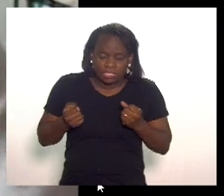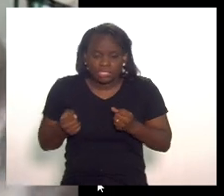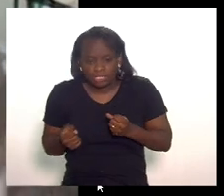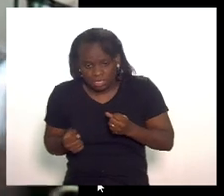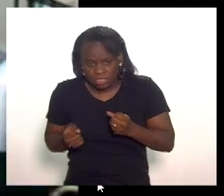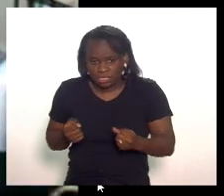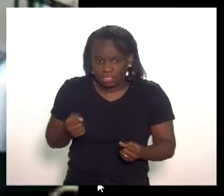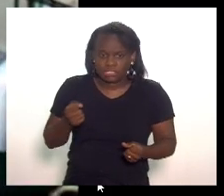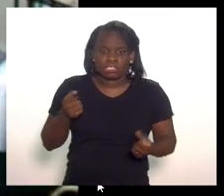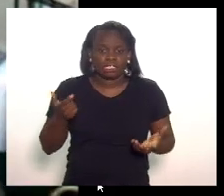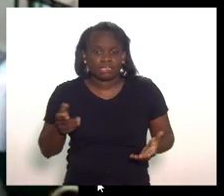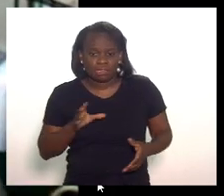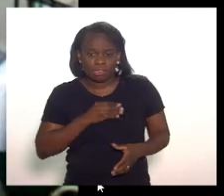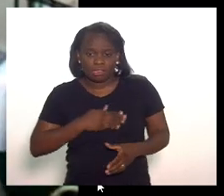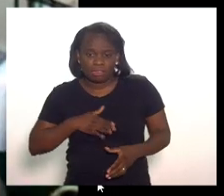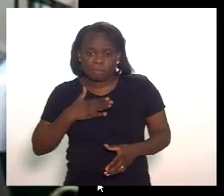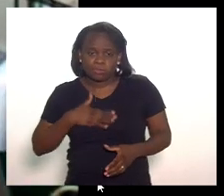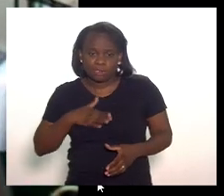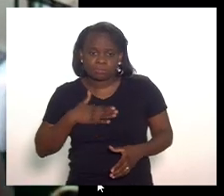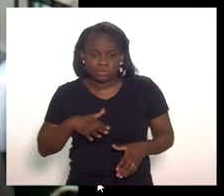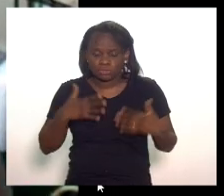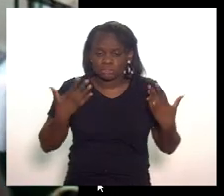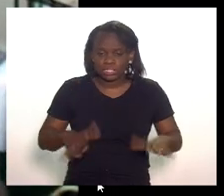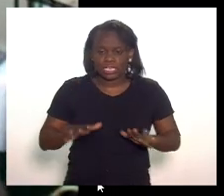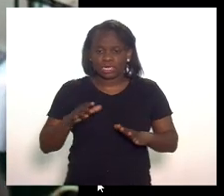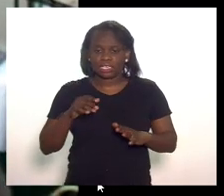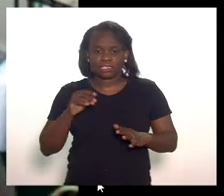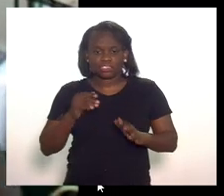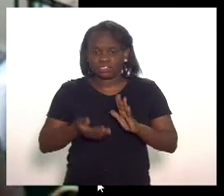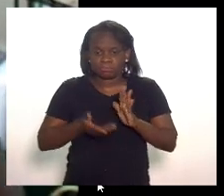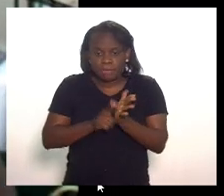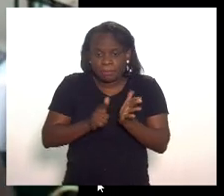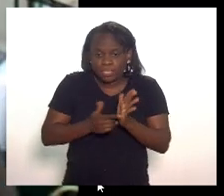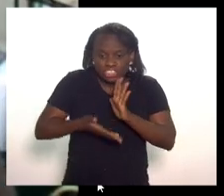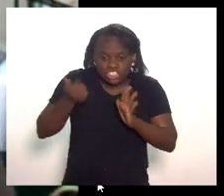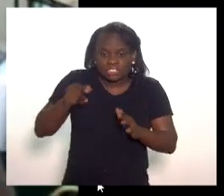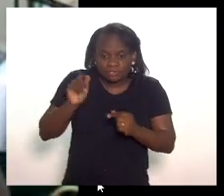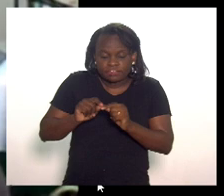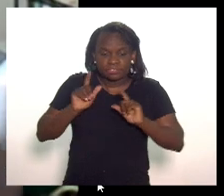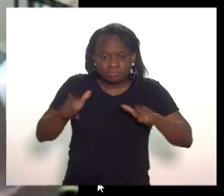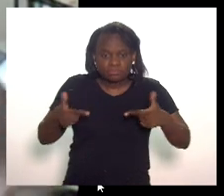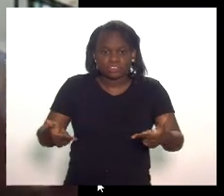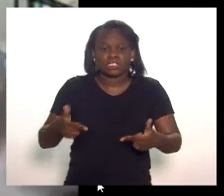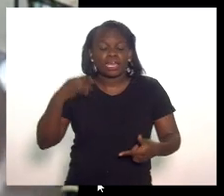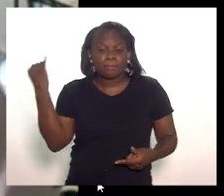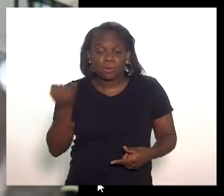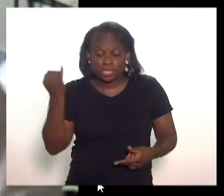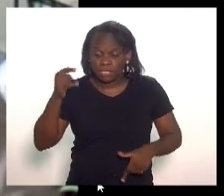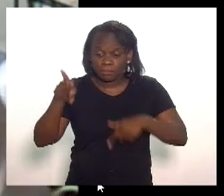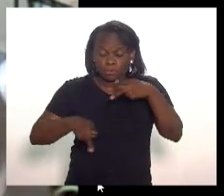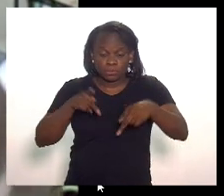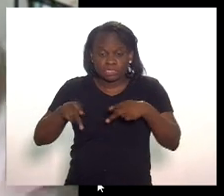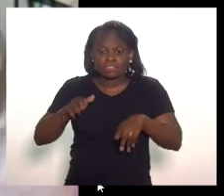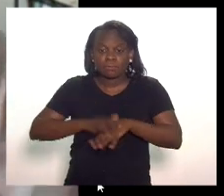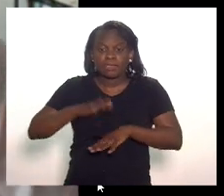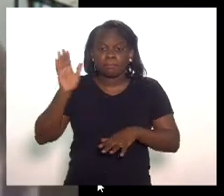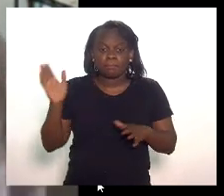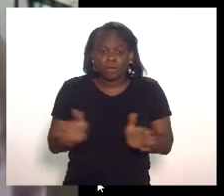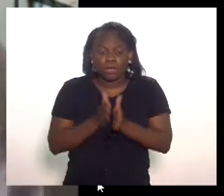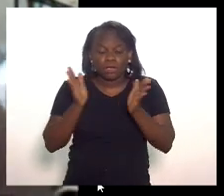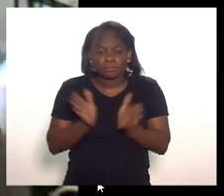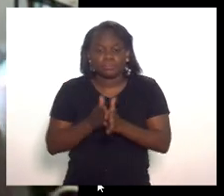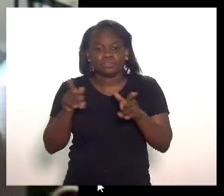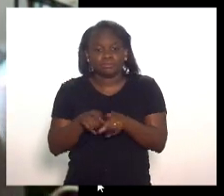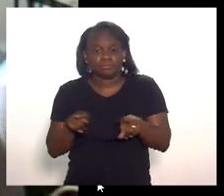o Supera Rio para sair do papel é fundamental é fundamental que a população mais vulnerável que